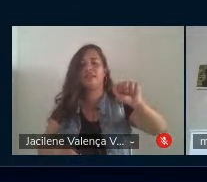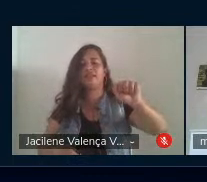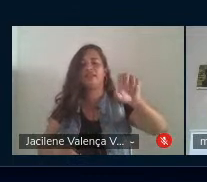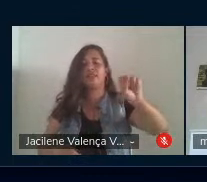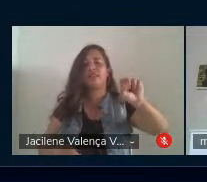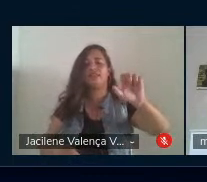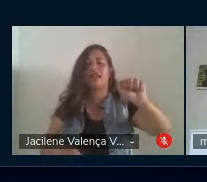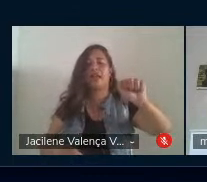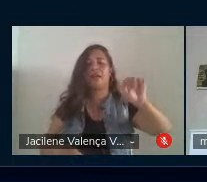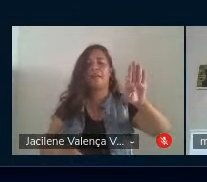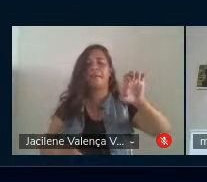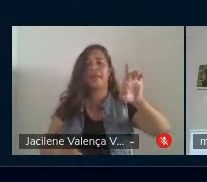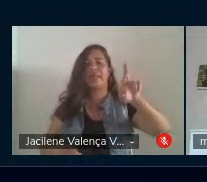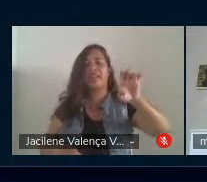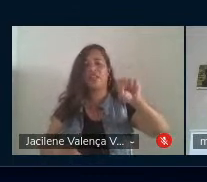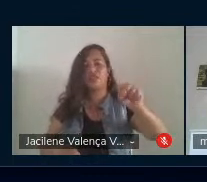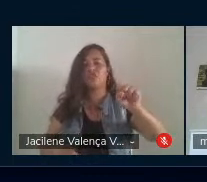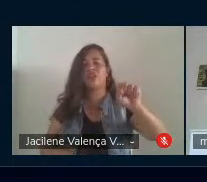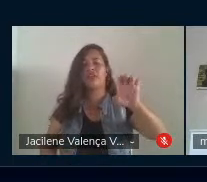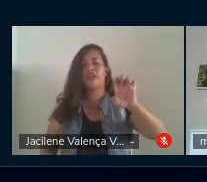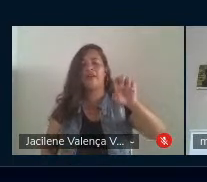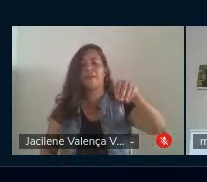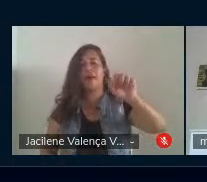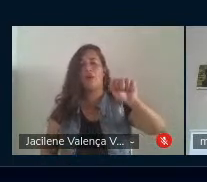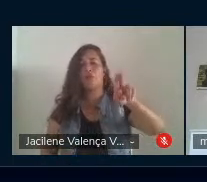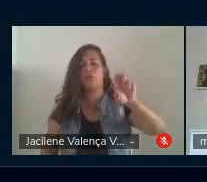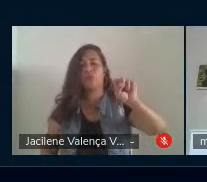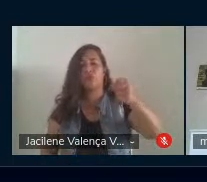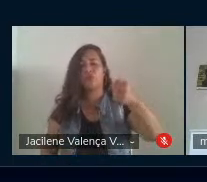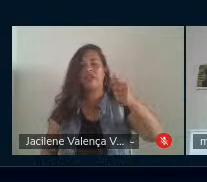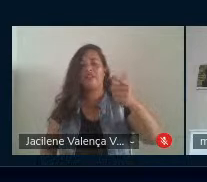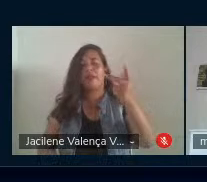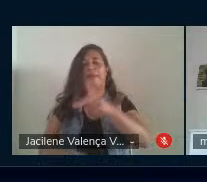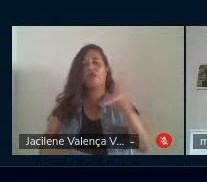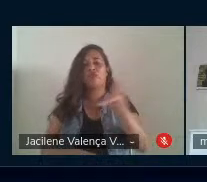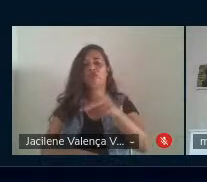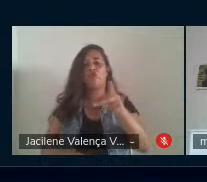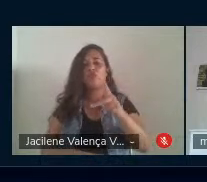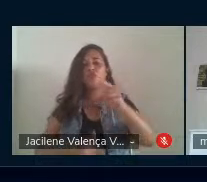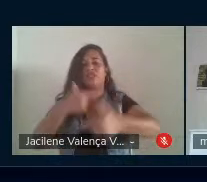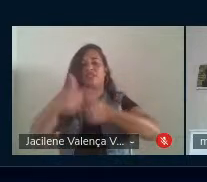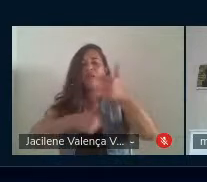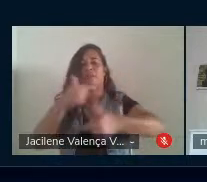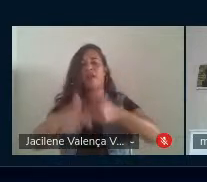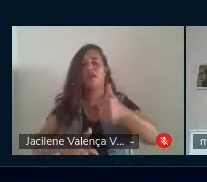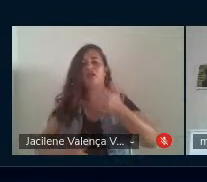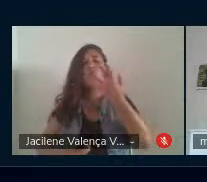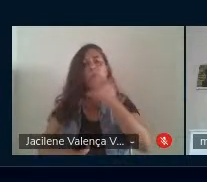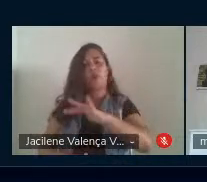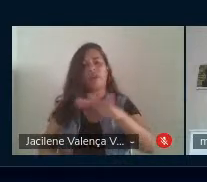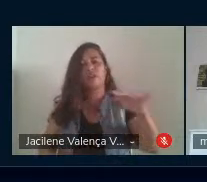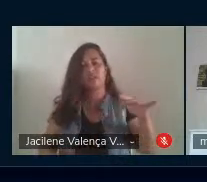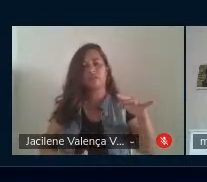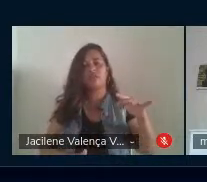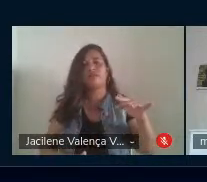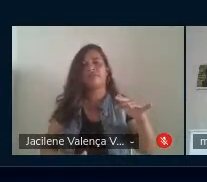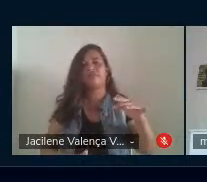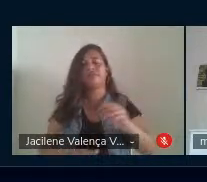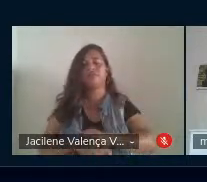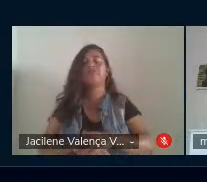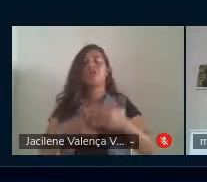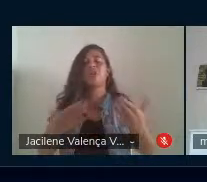educadores sociais que trabalham com crianças no contraturno, e eles